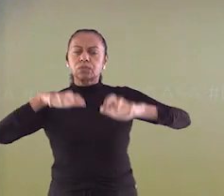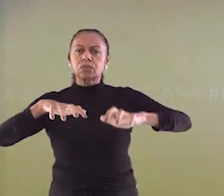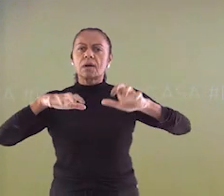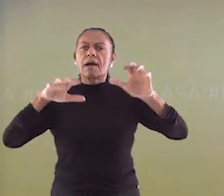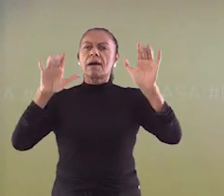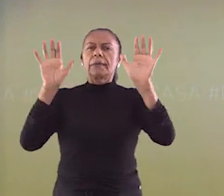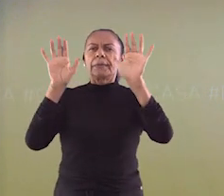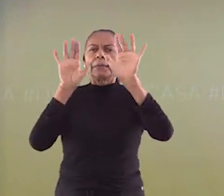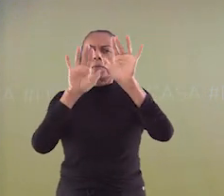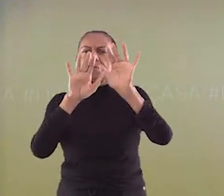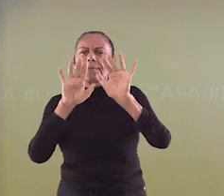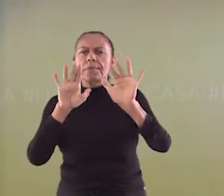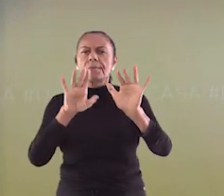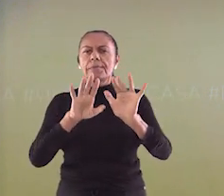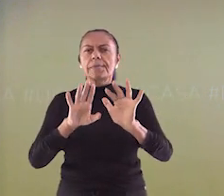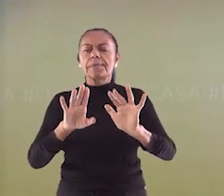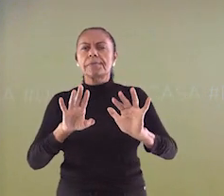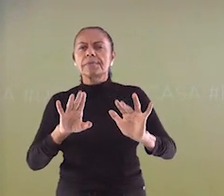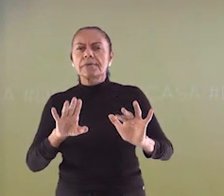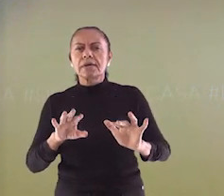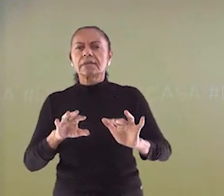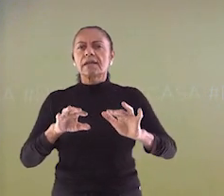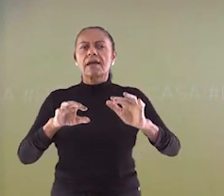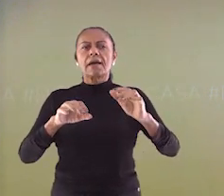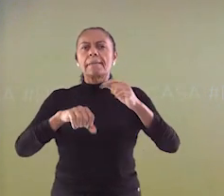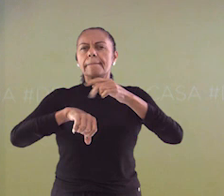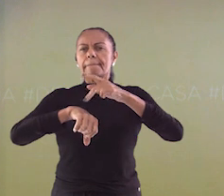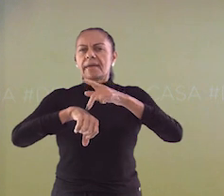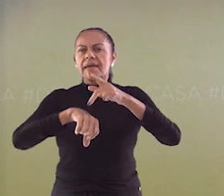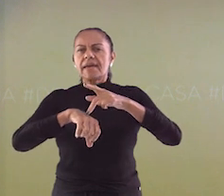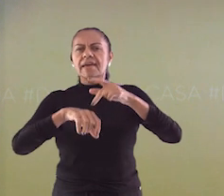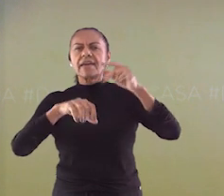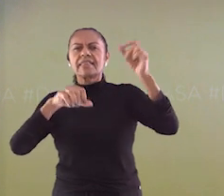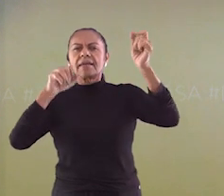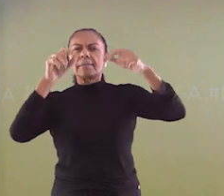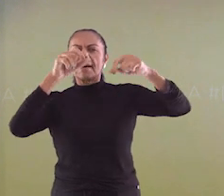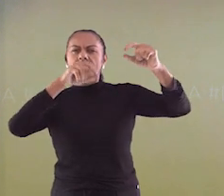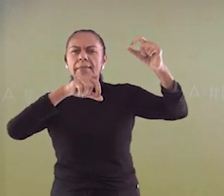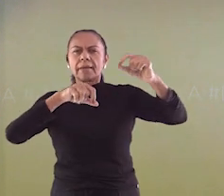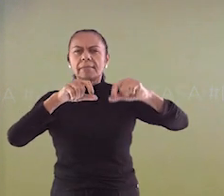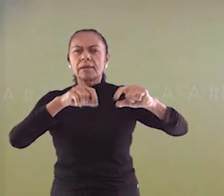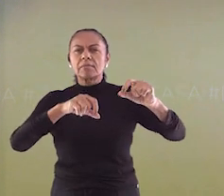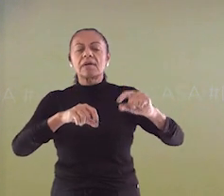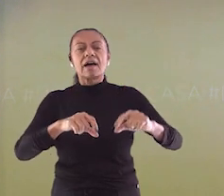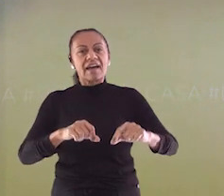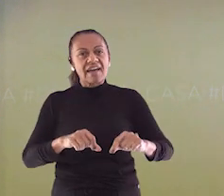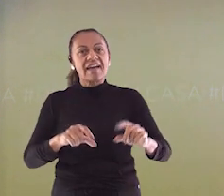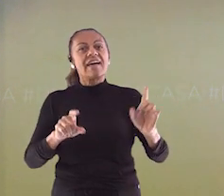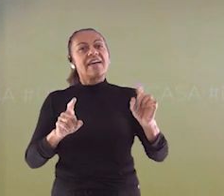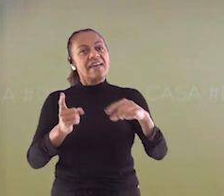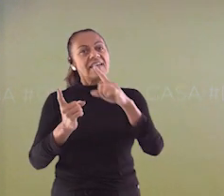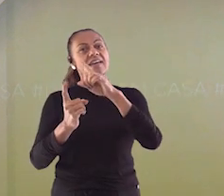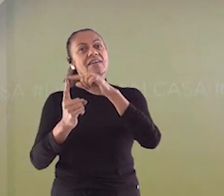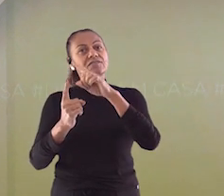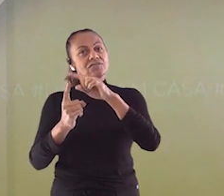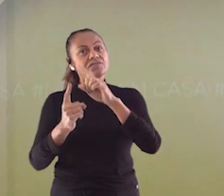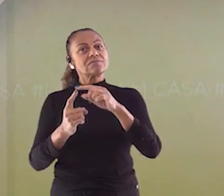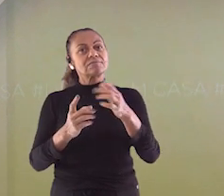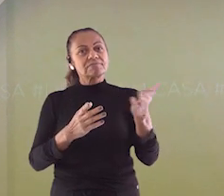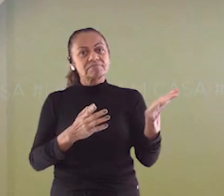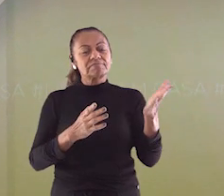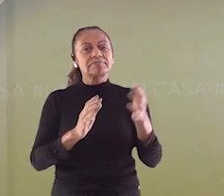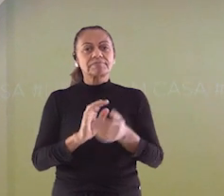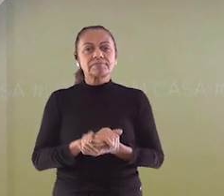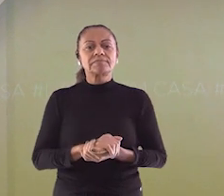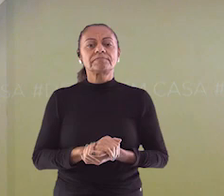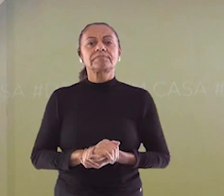forte, uma garoa leve, neve, granizo, são tipos de precipitação, seja